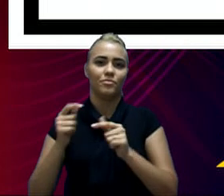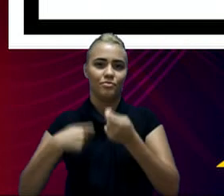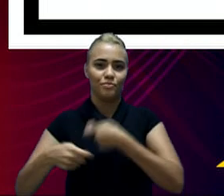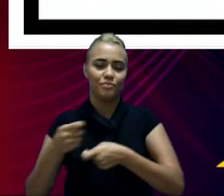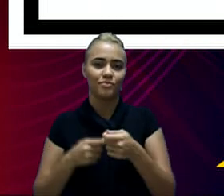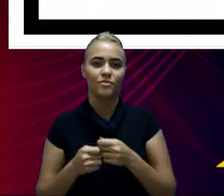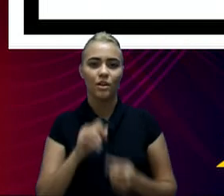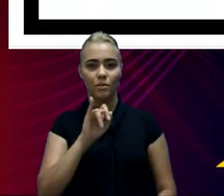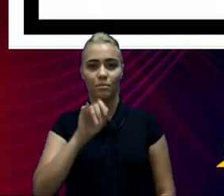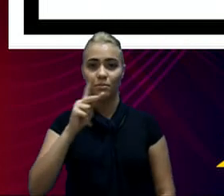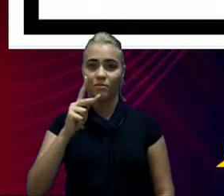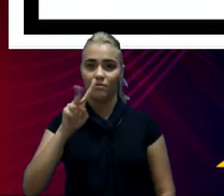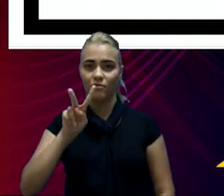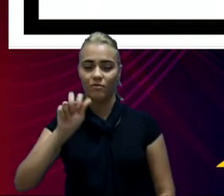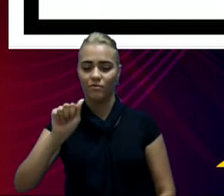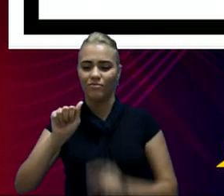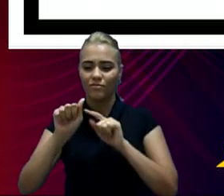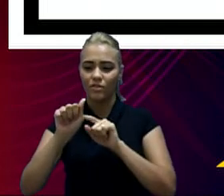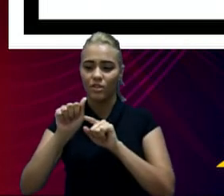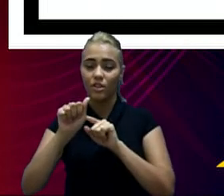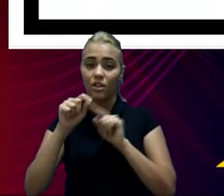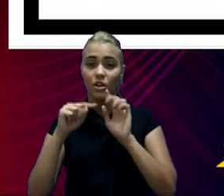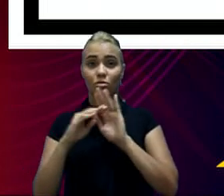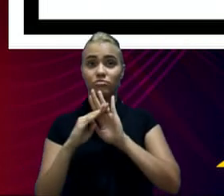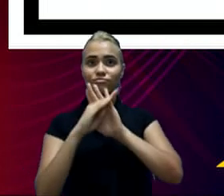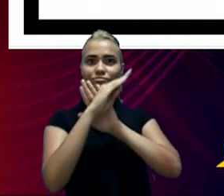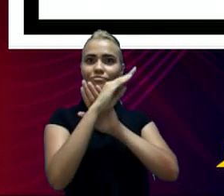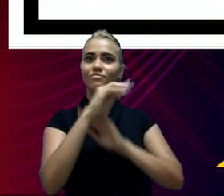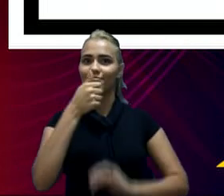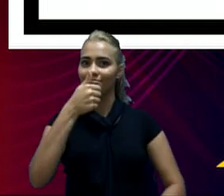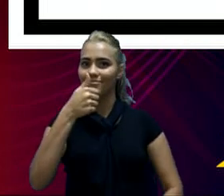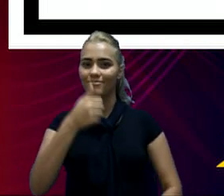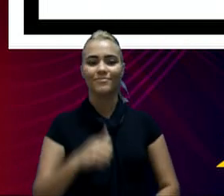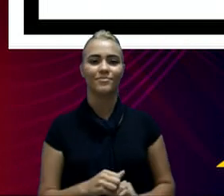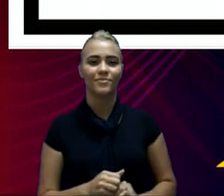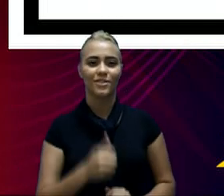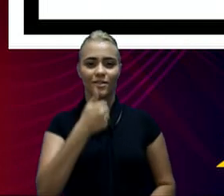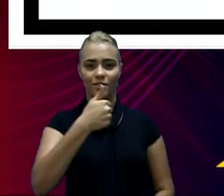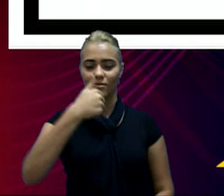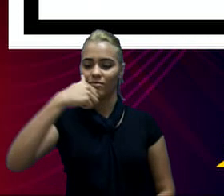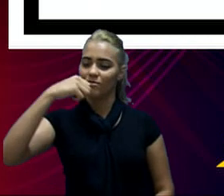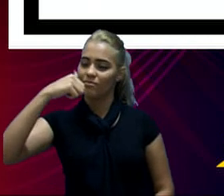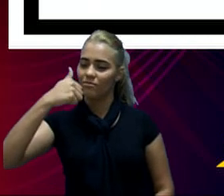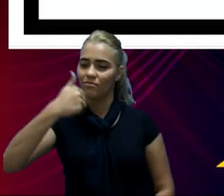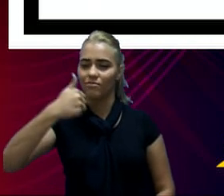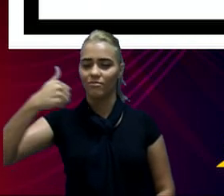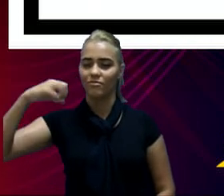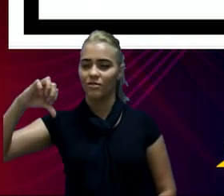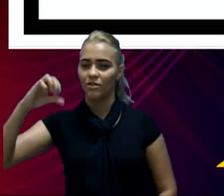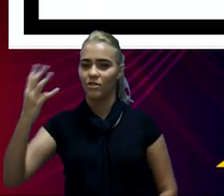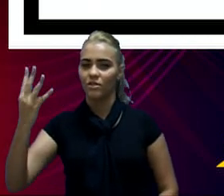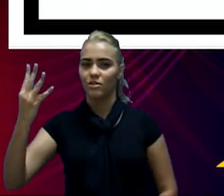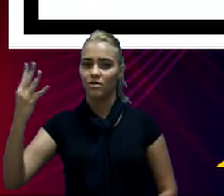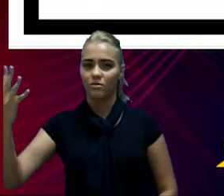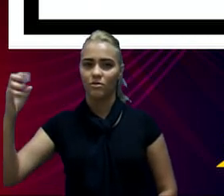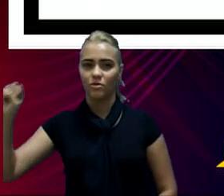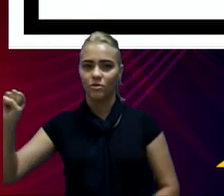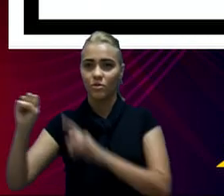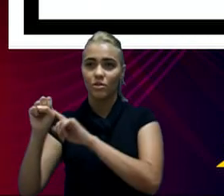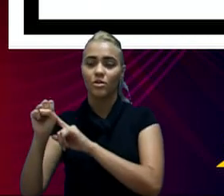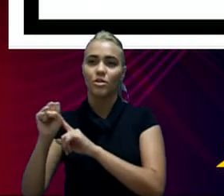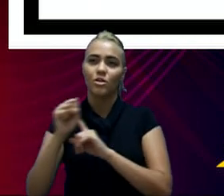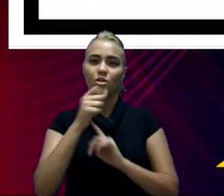leve crescimento, 119.448.000, 2019, contra